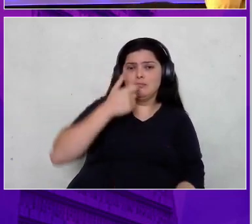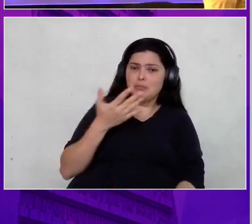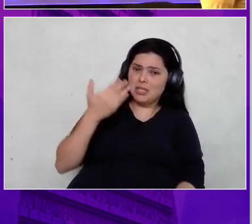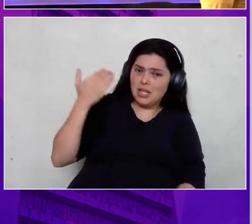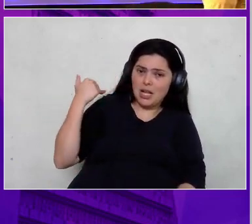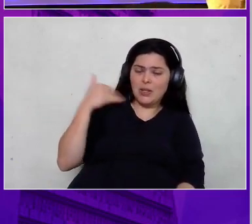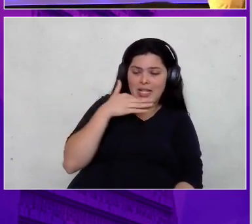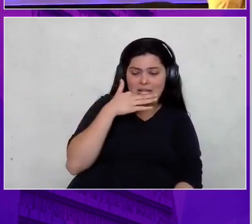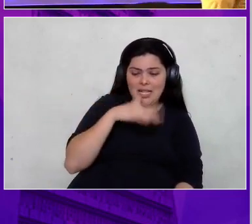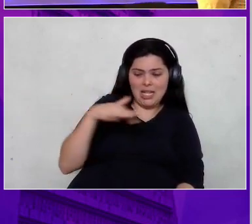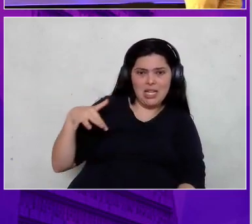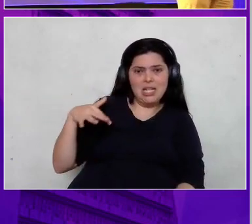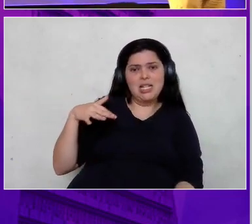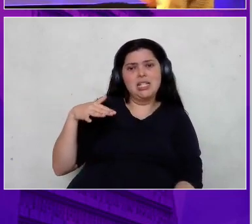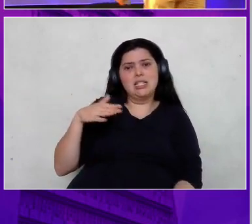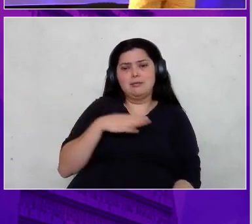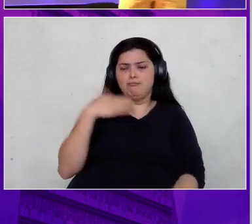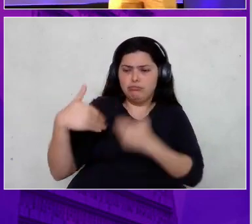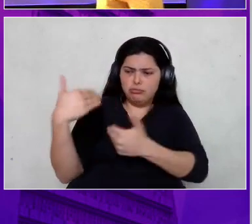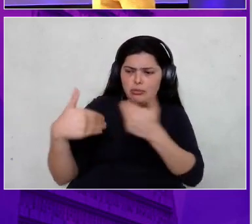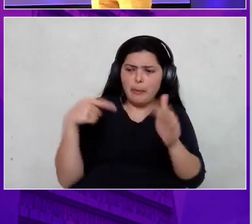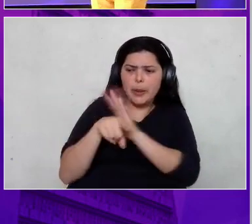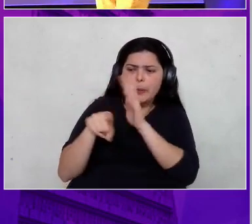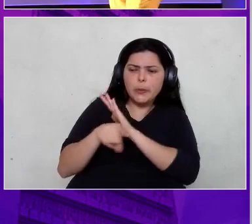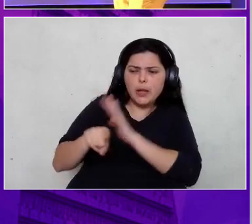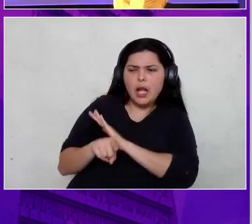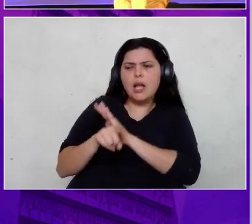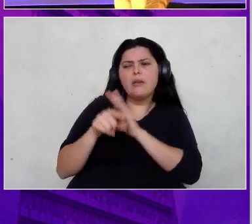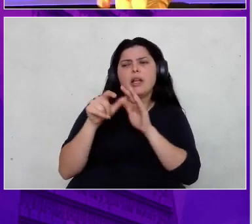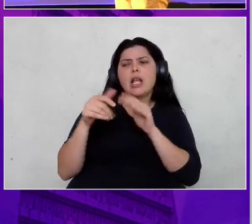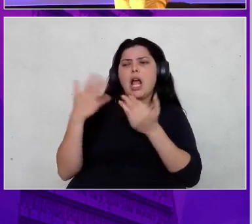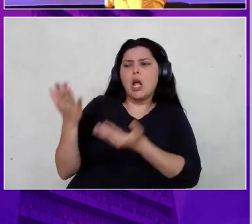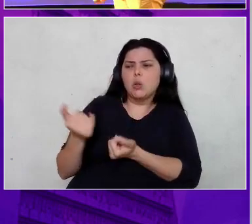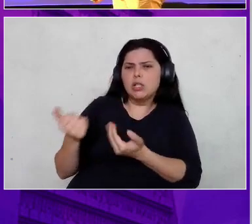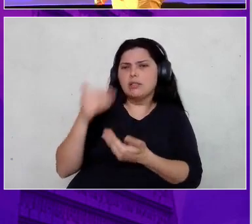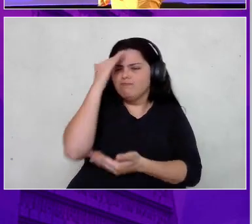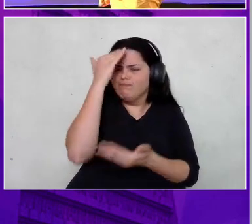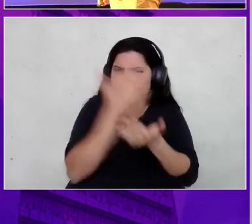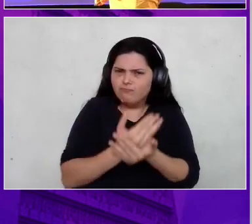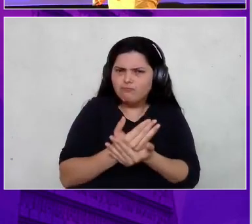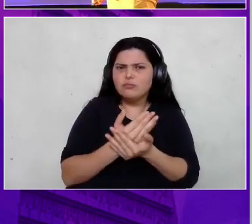que ia para frente, que perguntava. Aquele adolescente que acreditava numa causa.